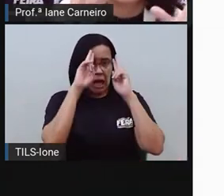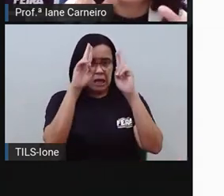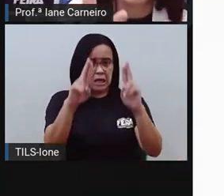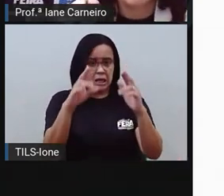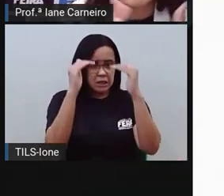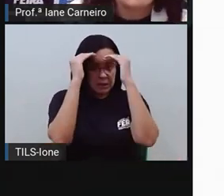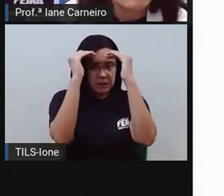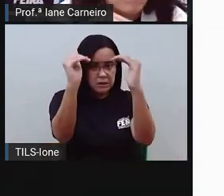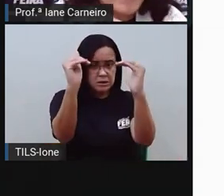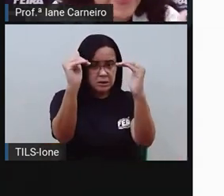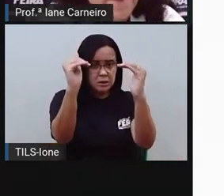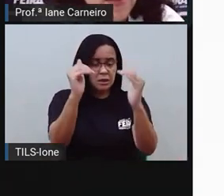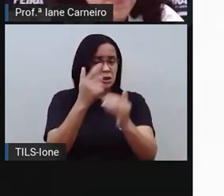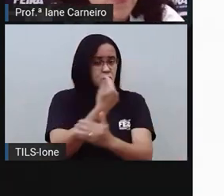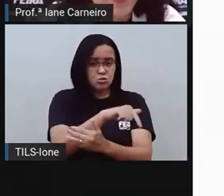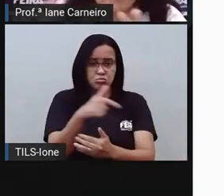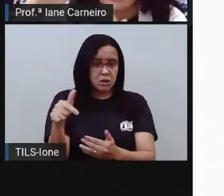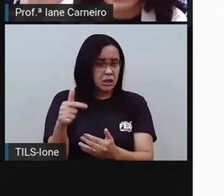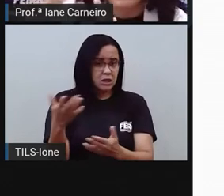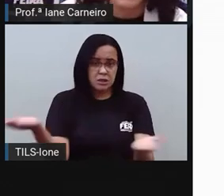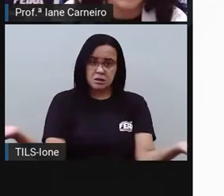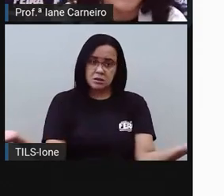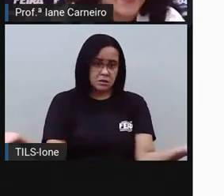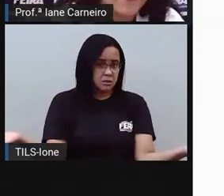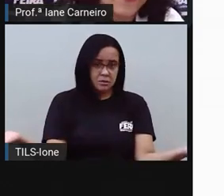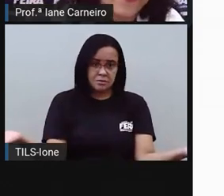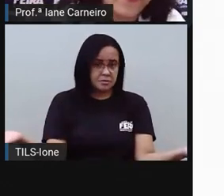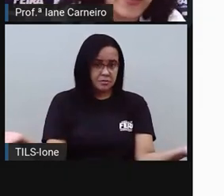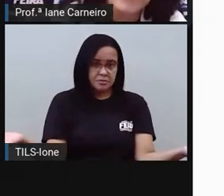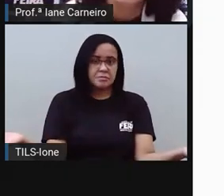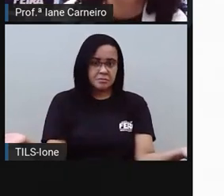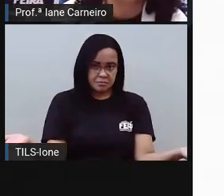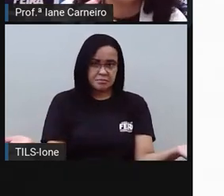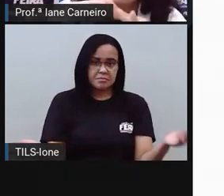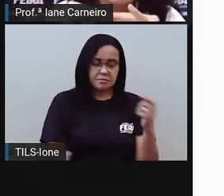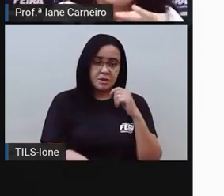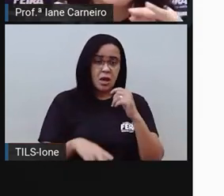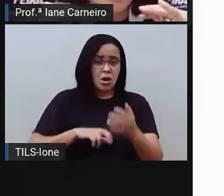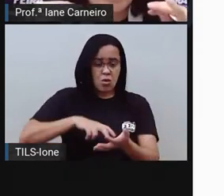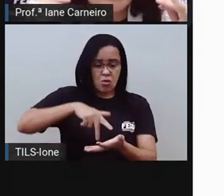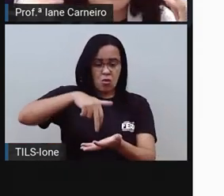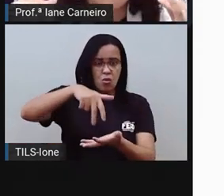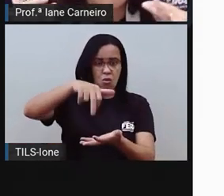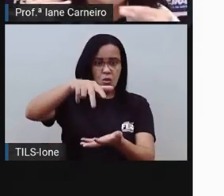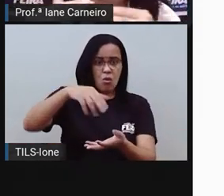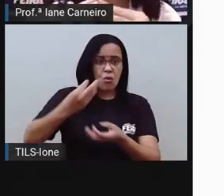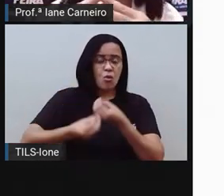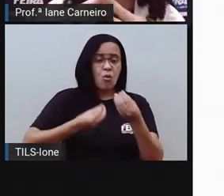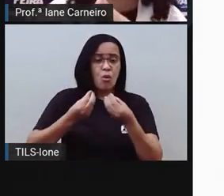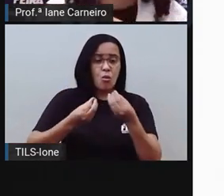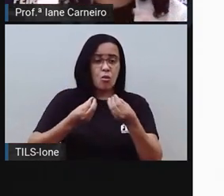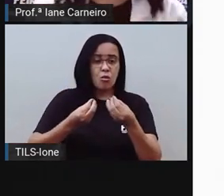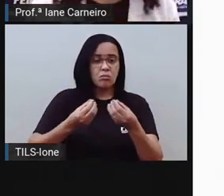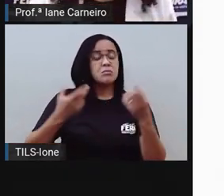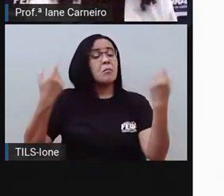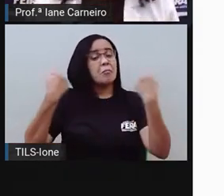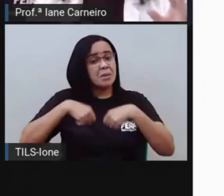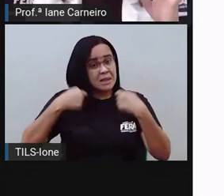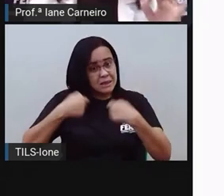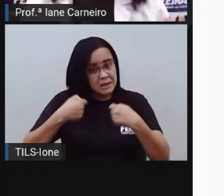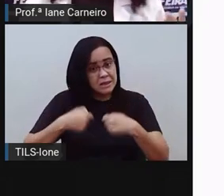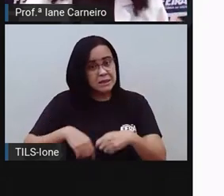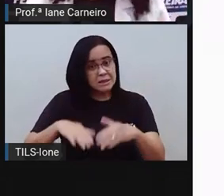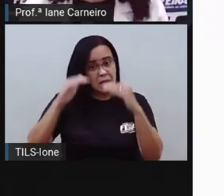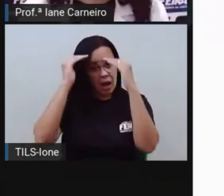permitir que qualquer pessoa entre no meu prédio, né? Então, todos os órgãos públicos, eles são obrigados